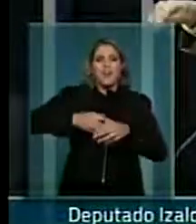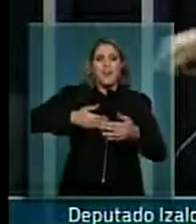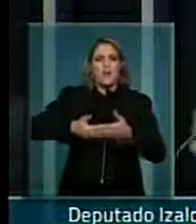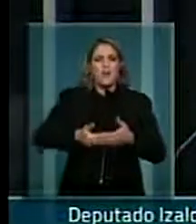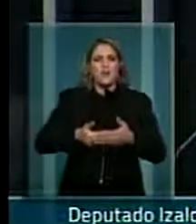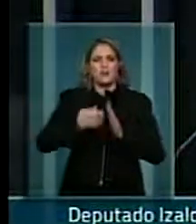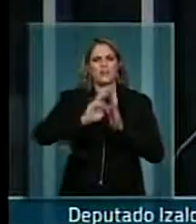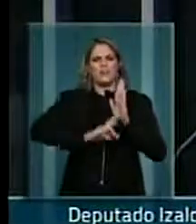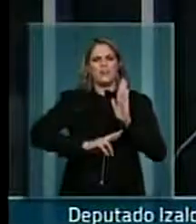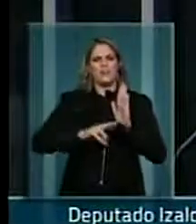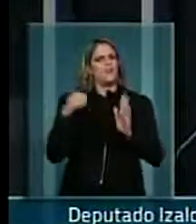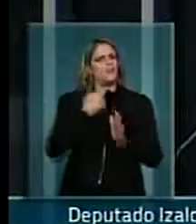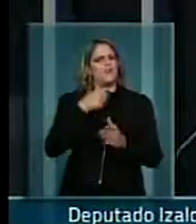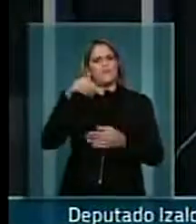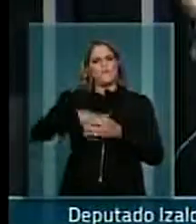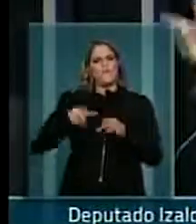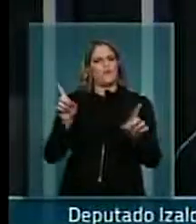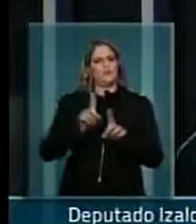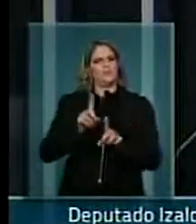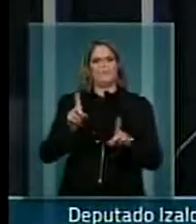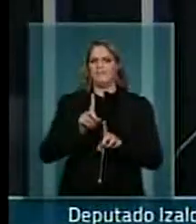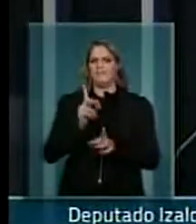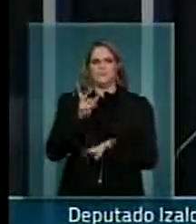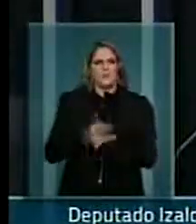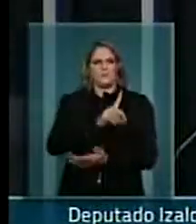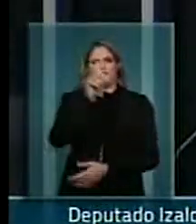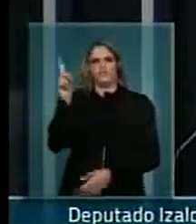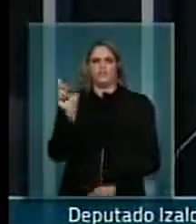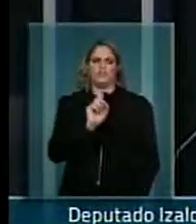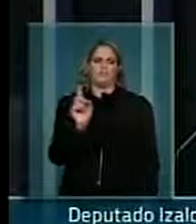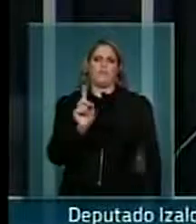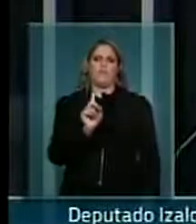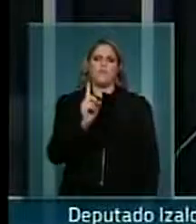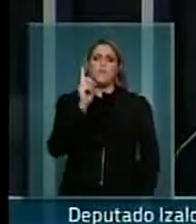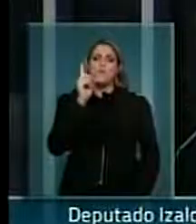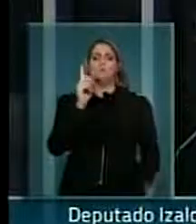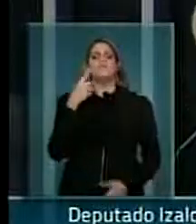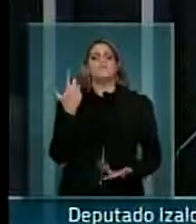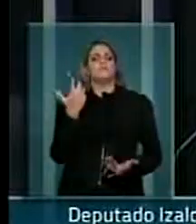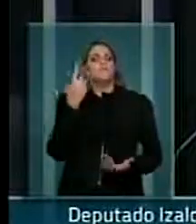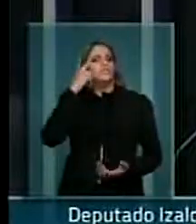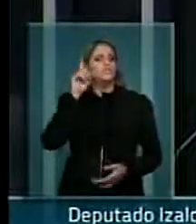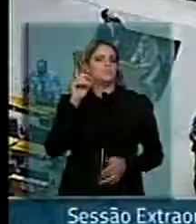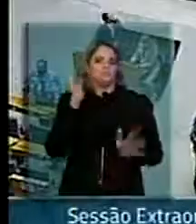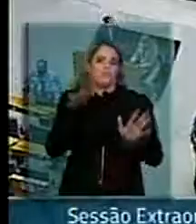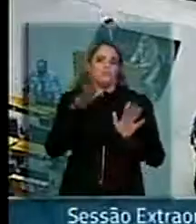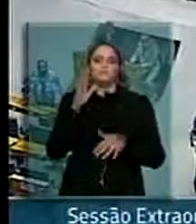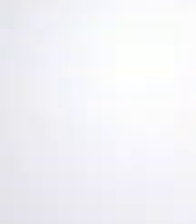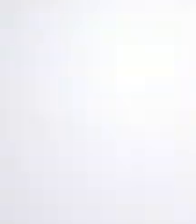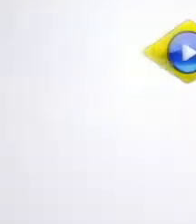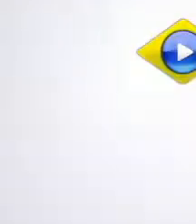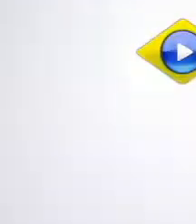que a gente não faça votação no mesmo dia, que a gente tenha pelo menos uma sessão de prazo. Era isso, senhor presidente. Obrigado.